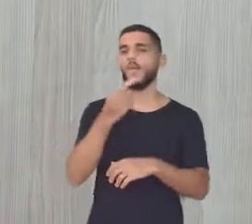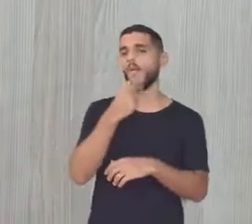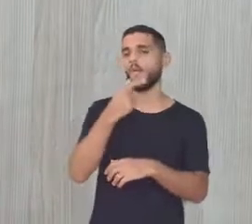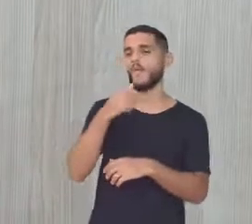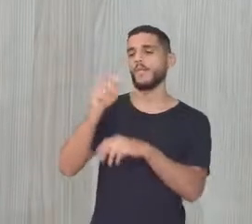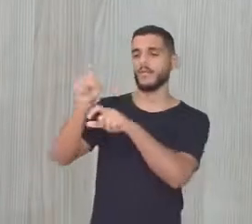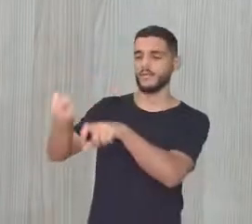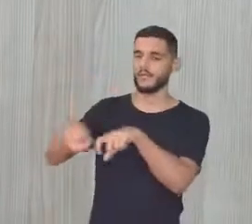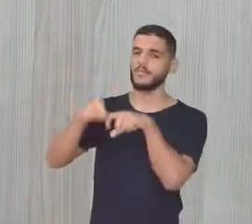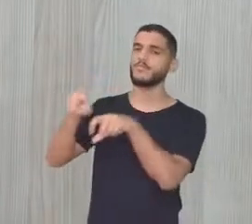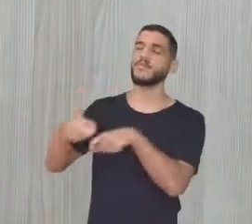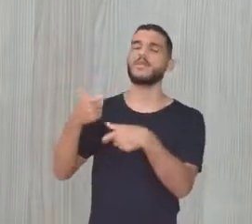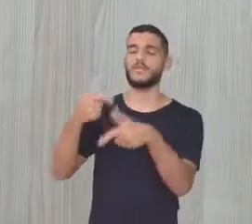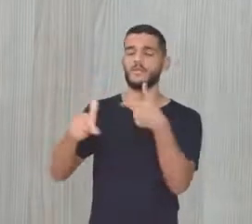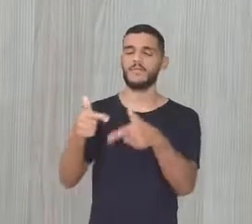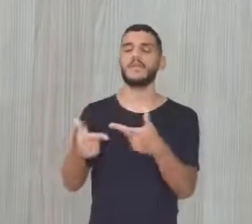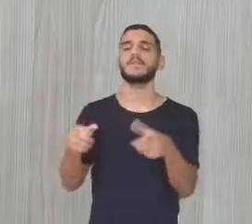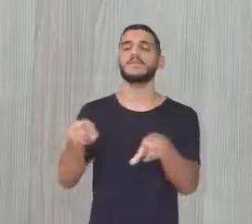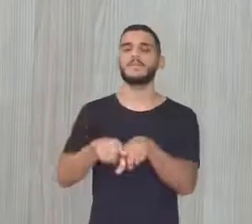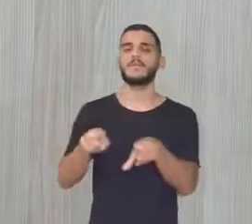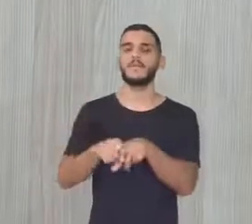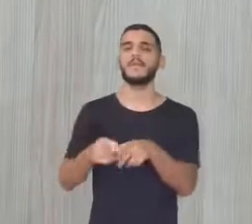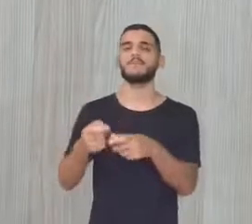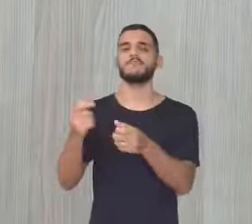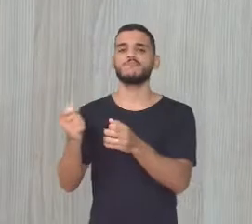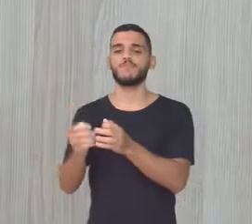Inclusive, né No processo de